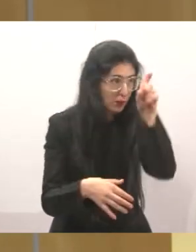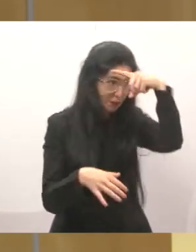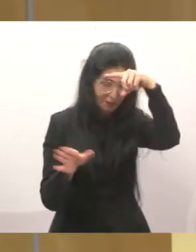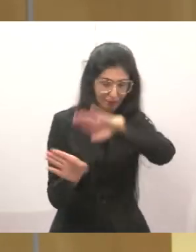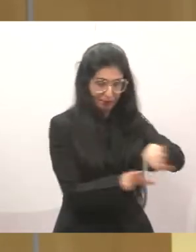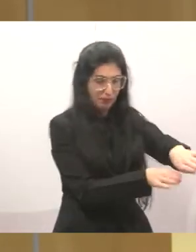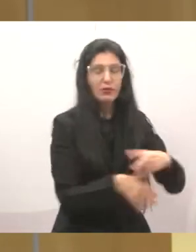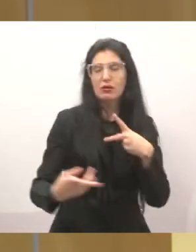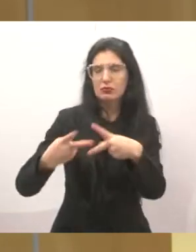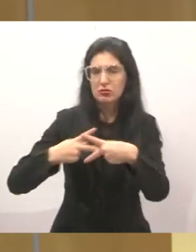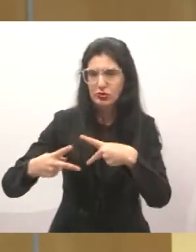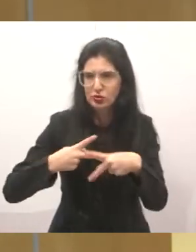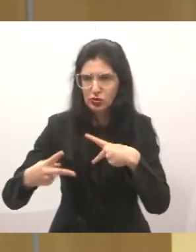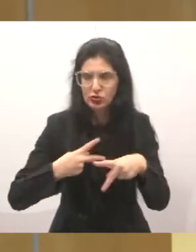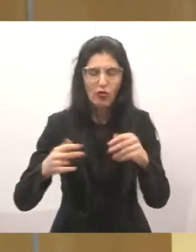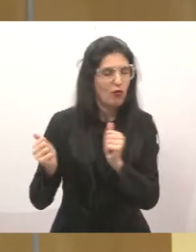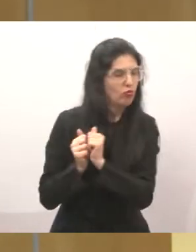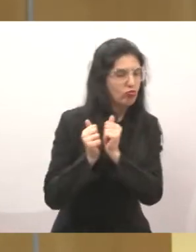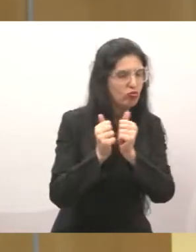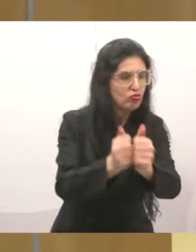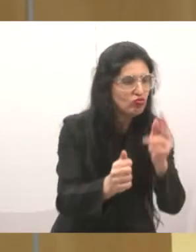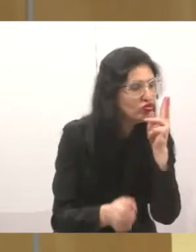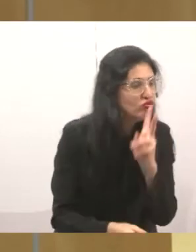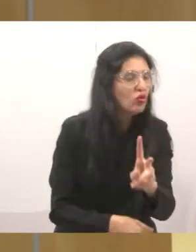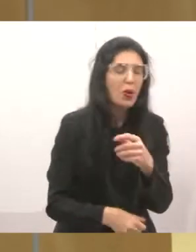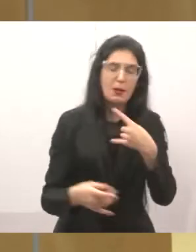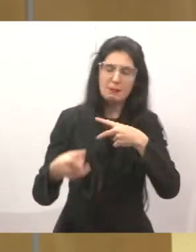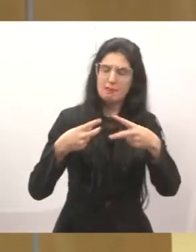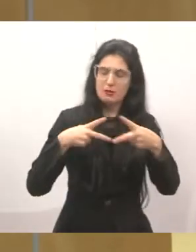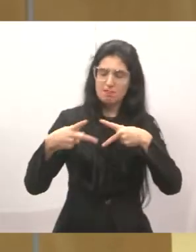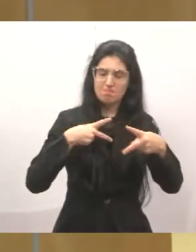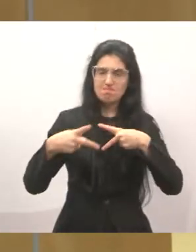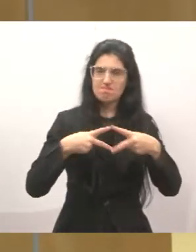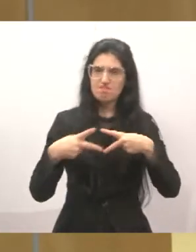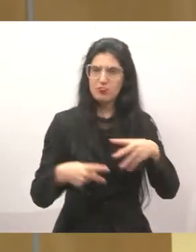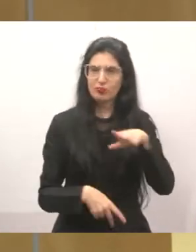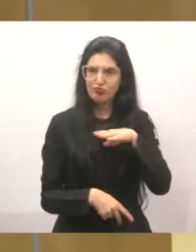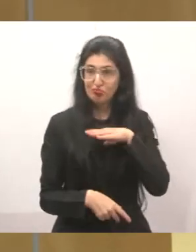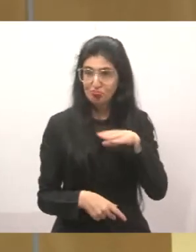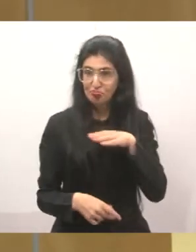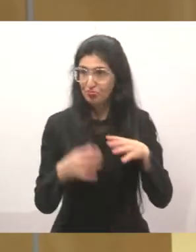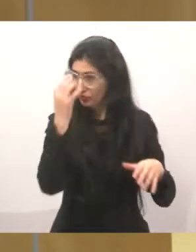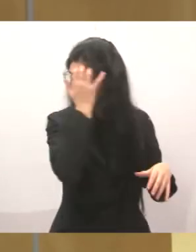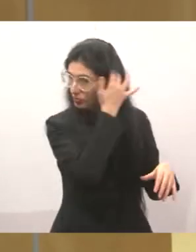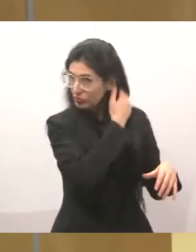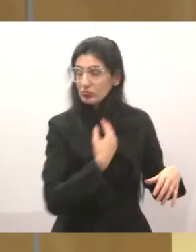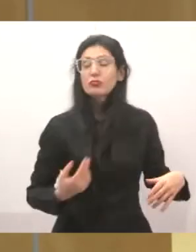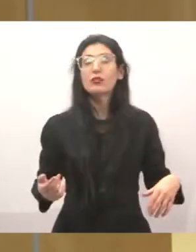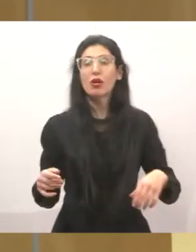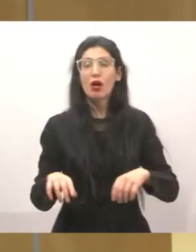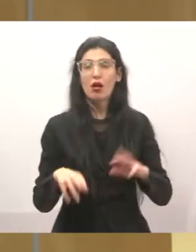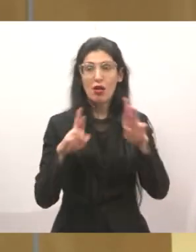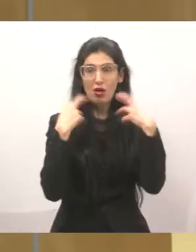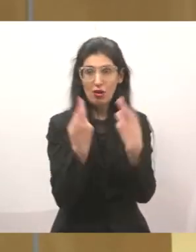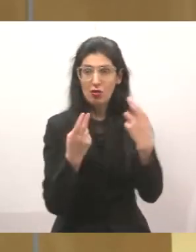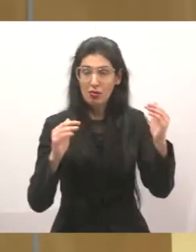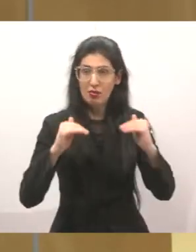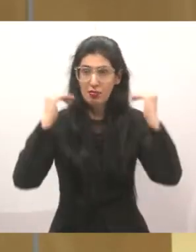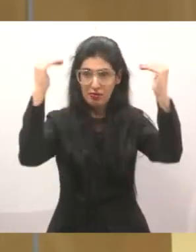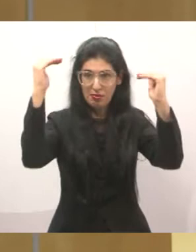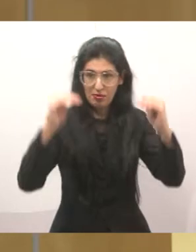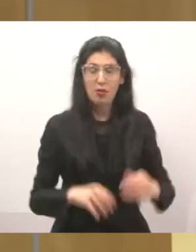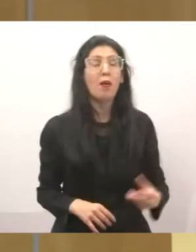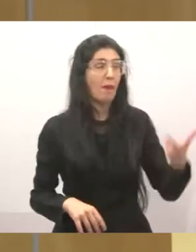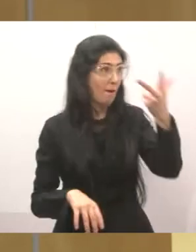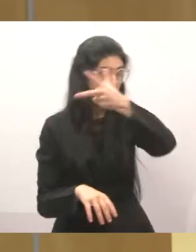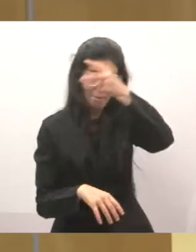dos Campos, está tendo ali em São José dos Campos, está tendo ali as audiências públicas, e lá o prefeito